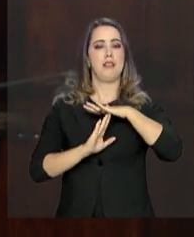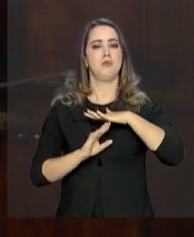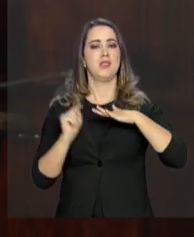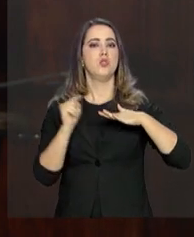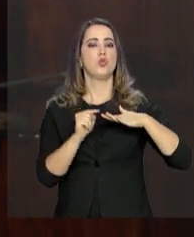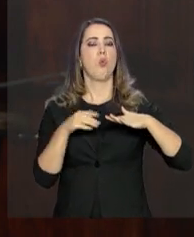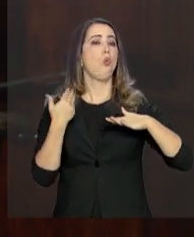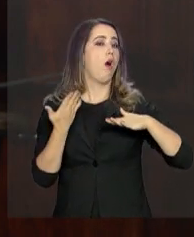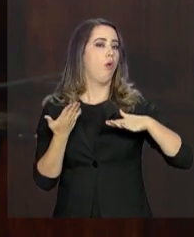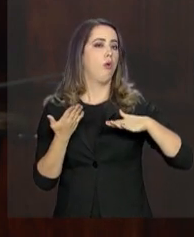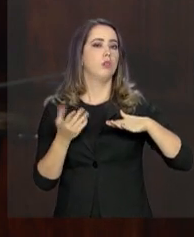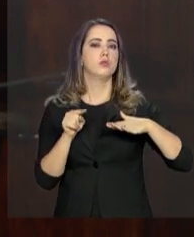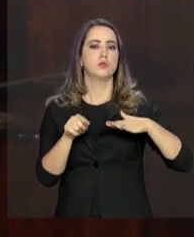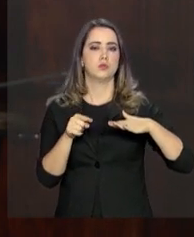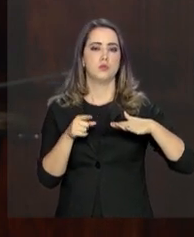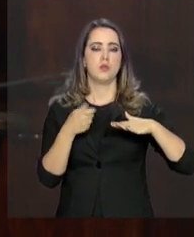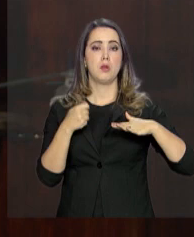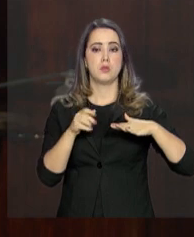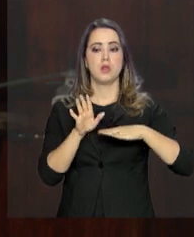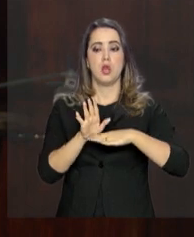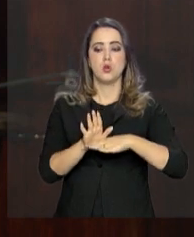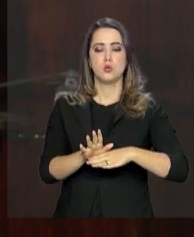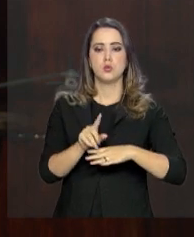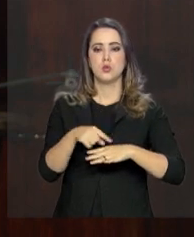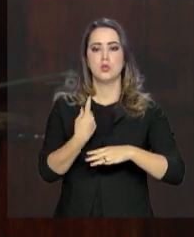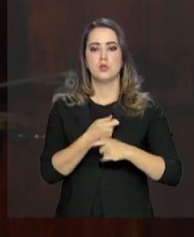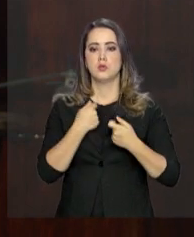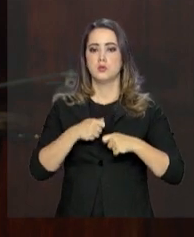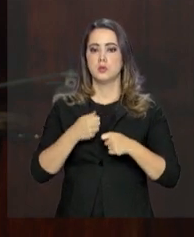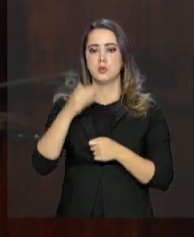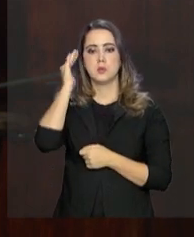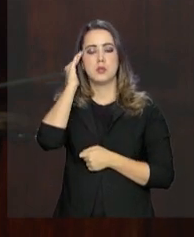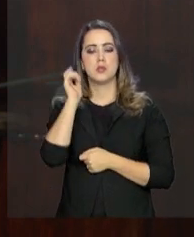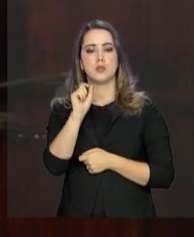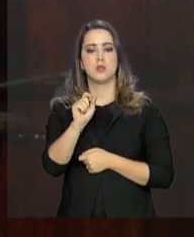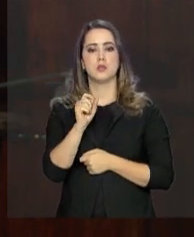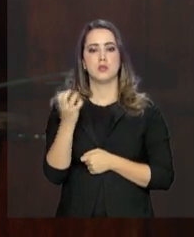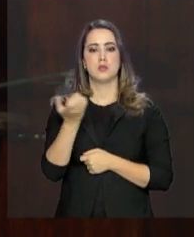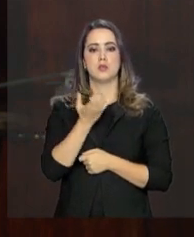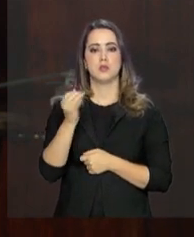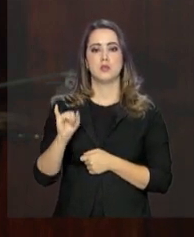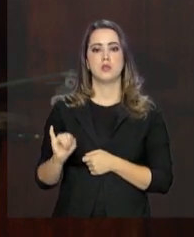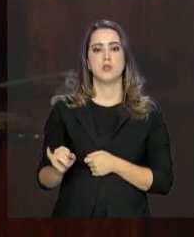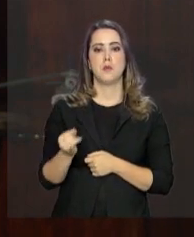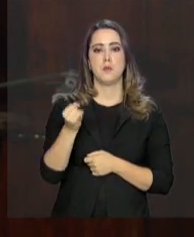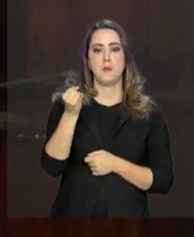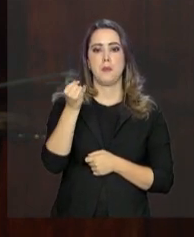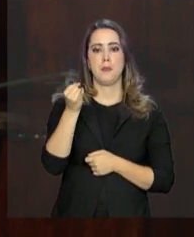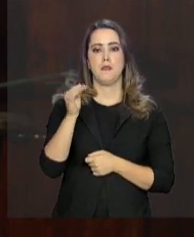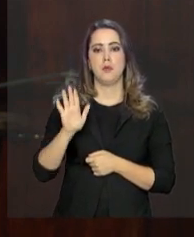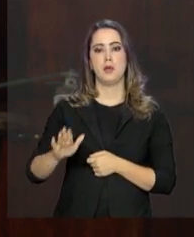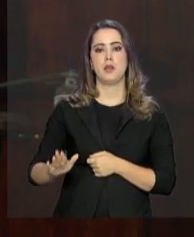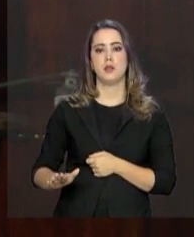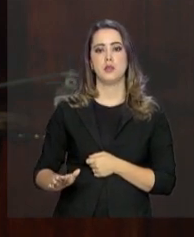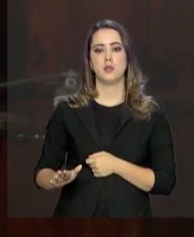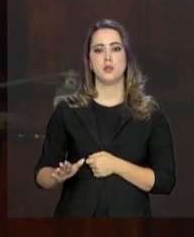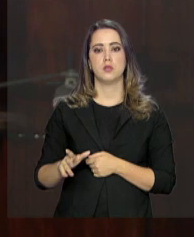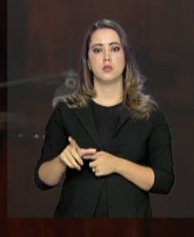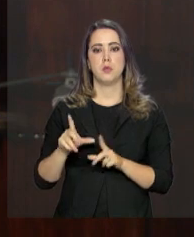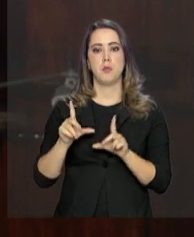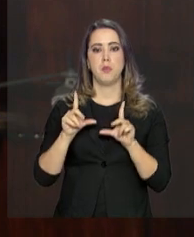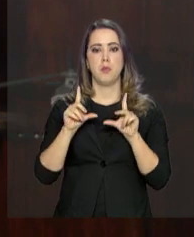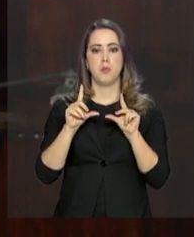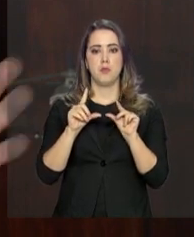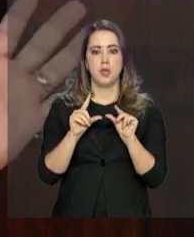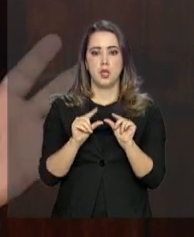E como tem subvenção nesse crédito rural, nós temos que entender o seguinte, se eu quero juros muito baratos, eu tenho menos